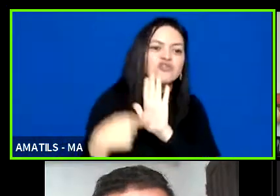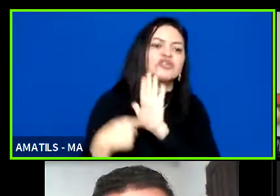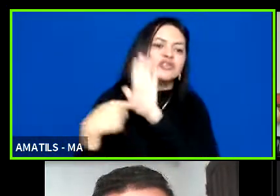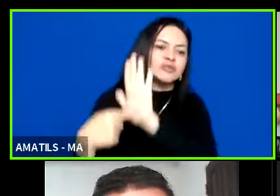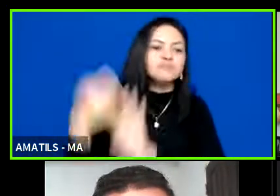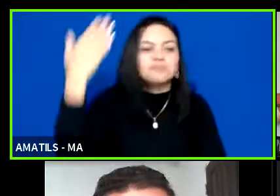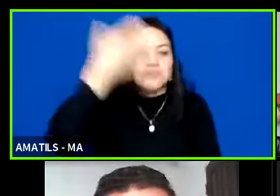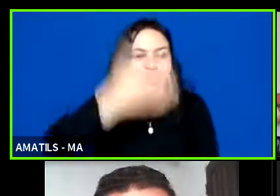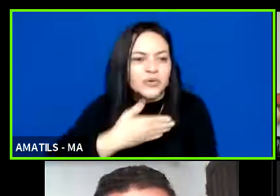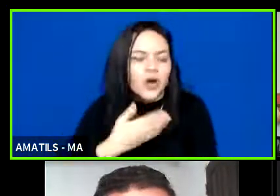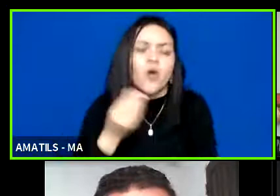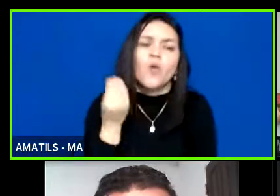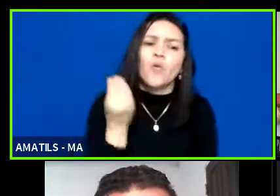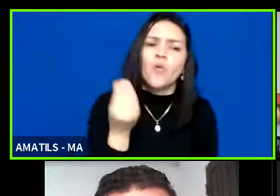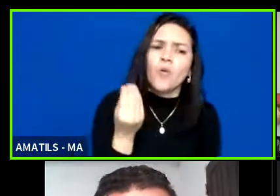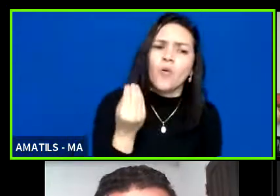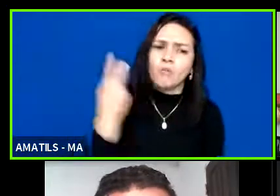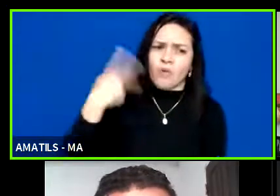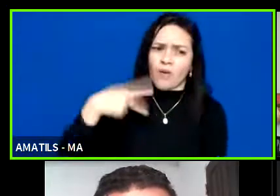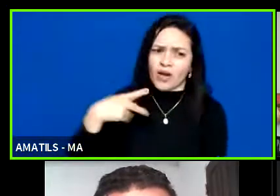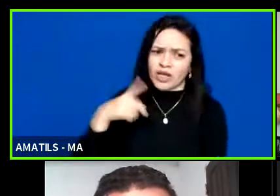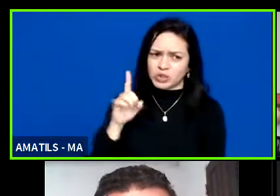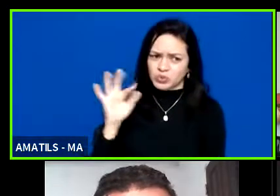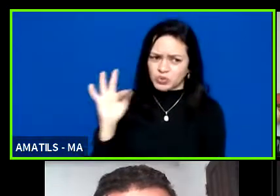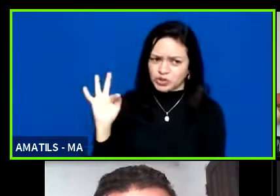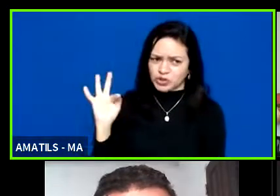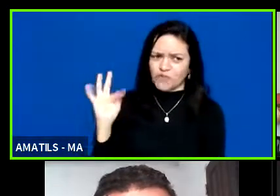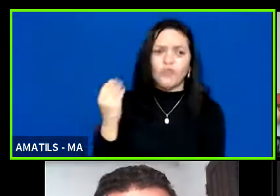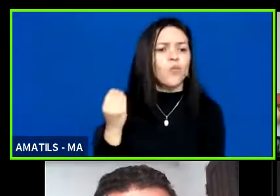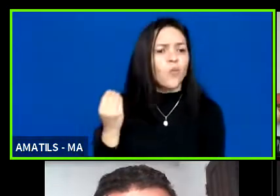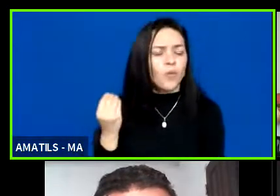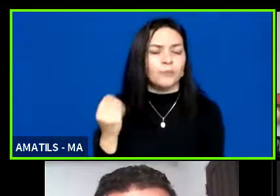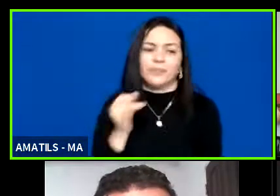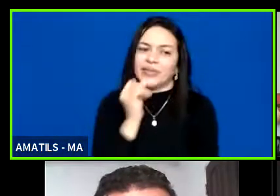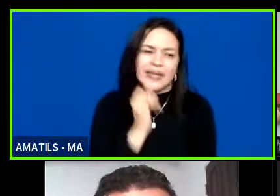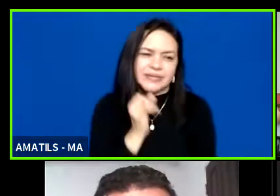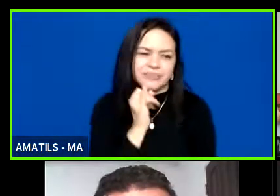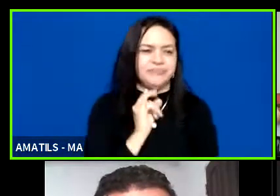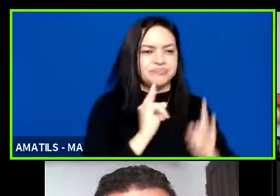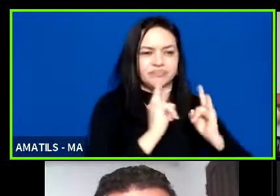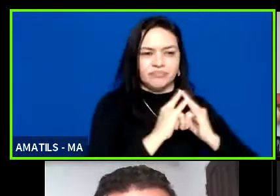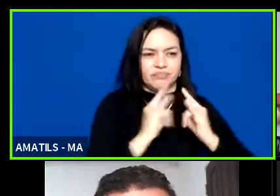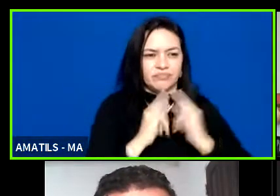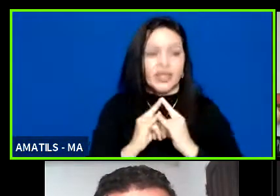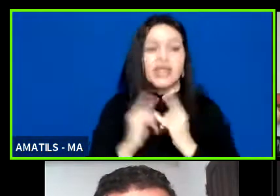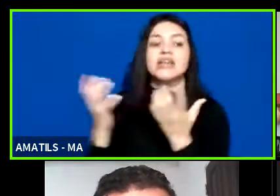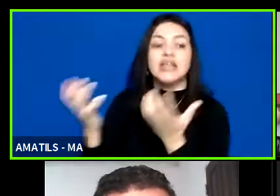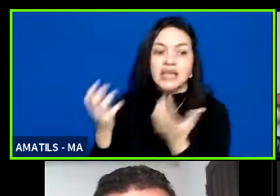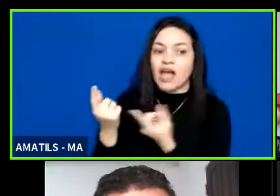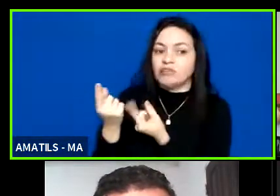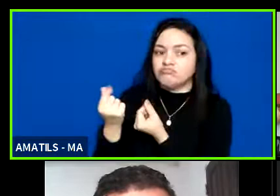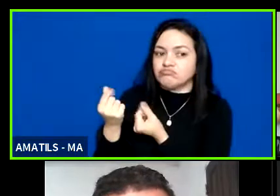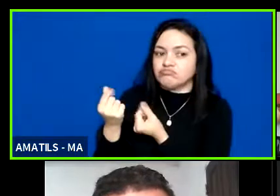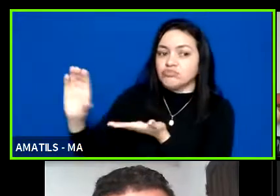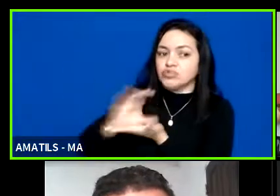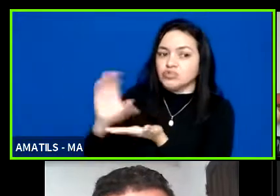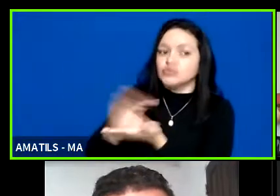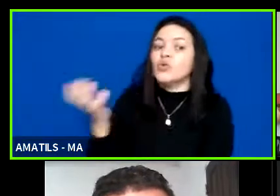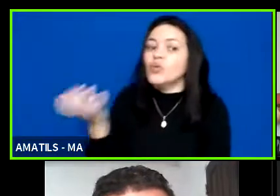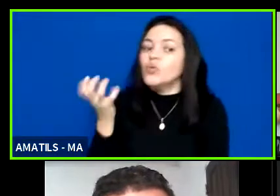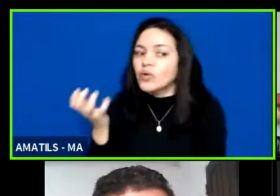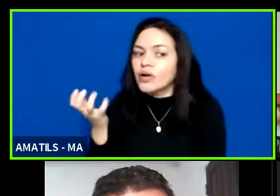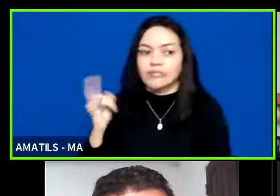é que funciona isso aqui no Distrito Federal as entidades que querem pleitear esses recursos elas primeiro